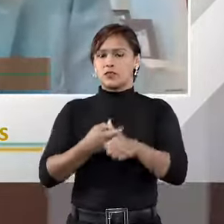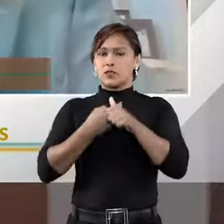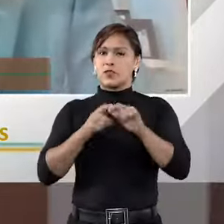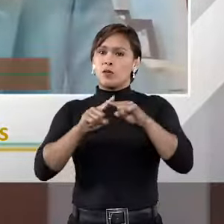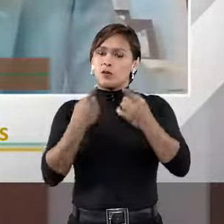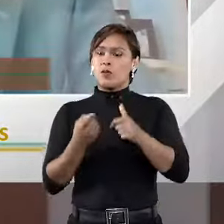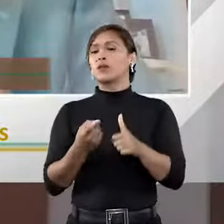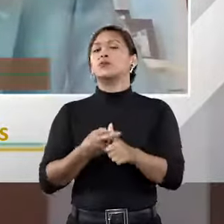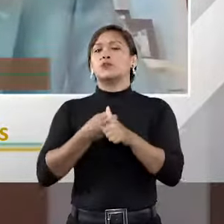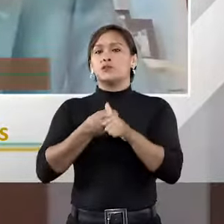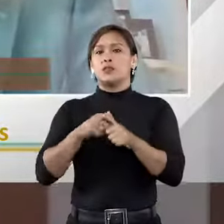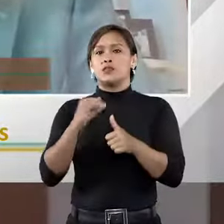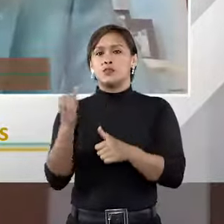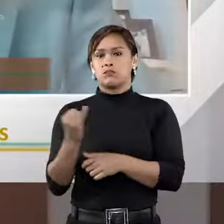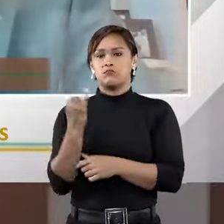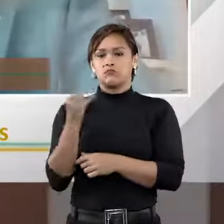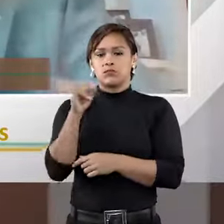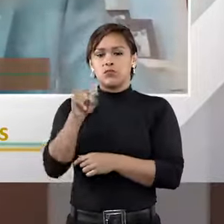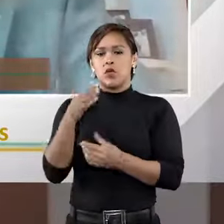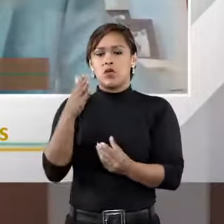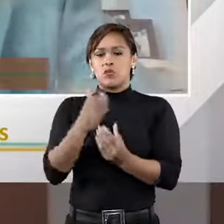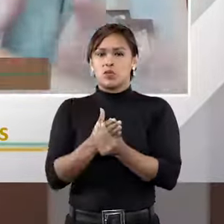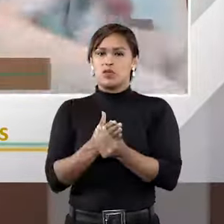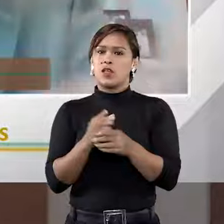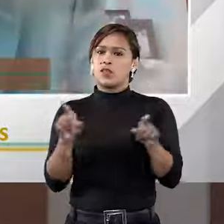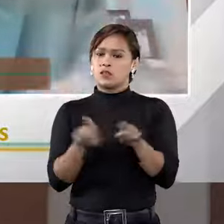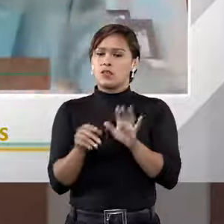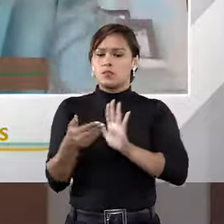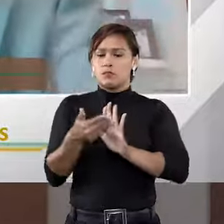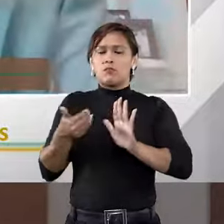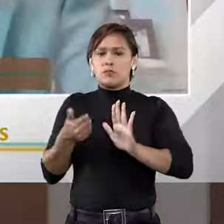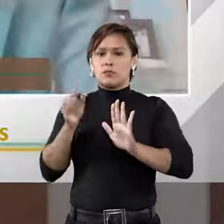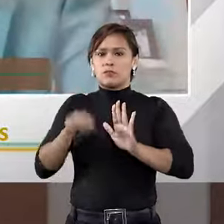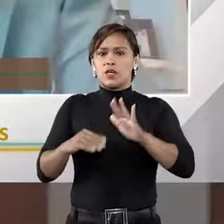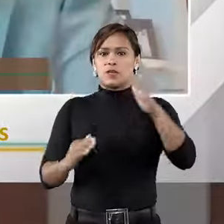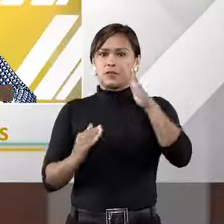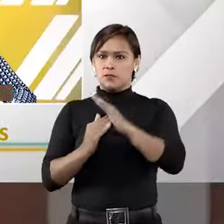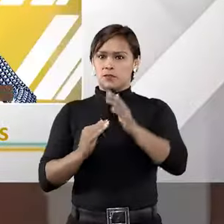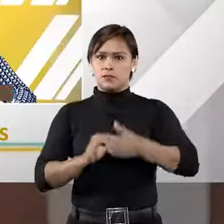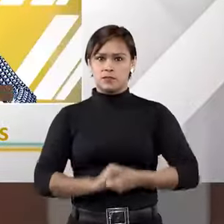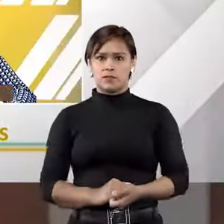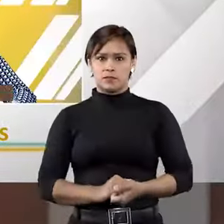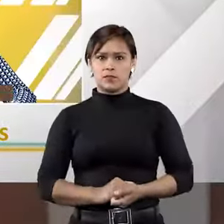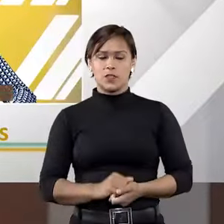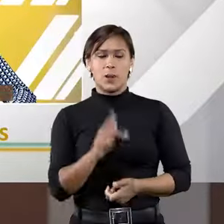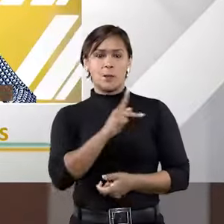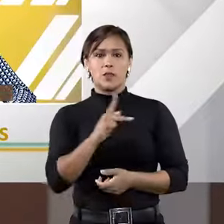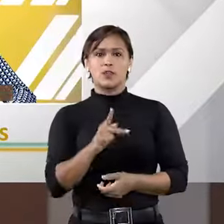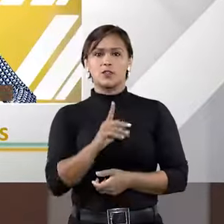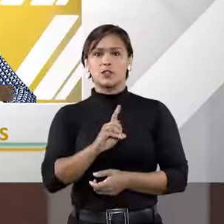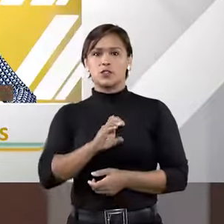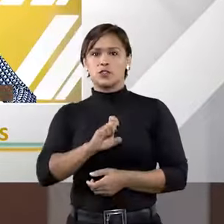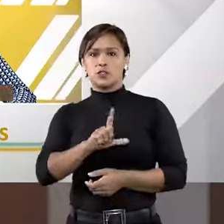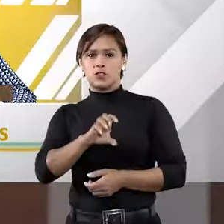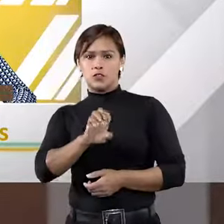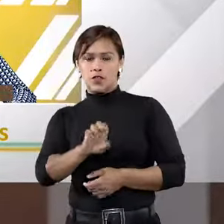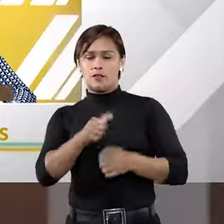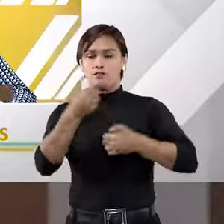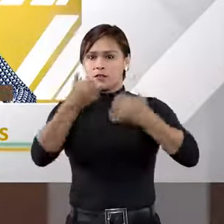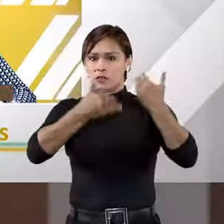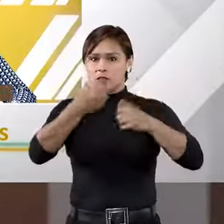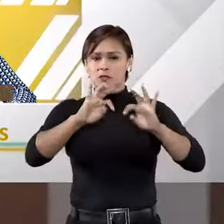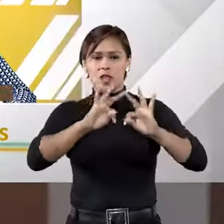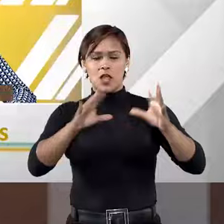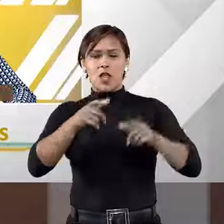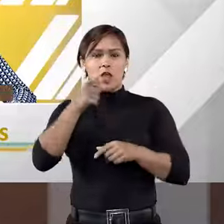Sobretudo, suspeição, que também no processo estatal pode ser afastada, mas também impedimento. Professor Fred e Didier, vamos deixar claro aqui,